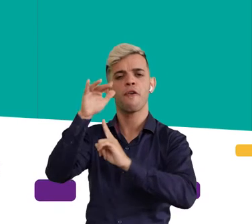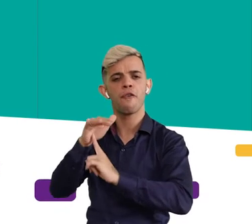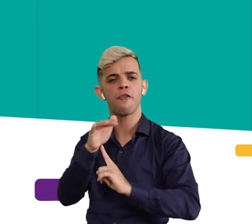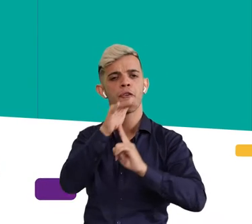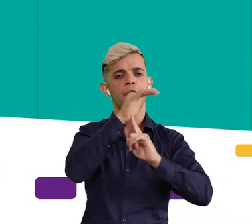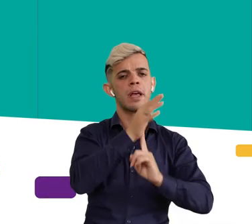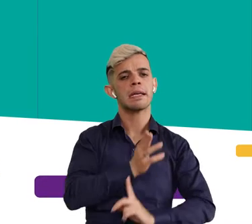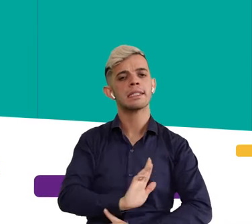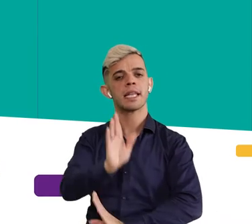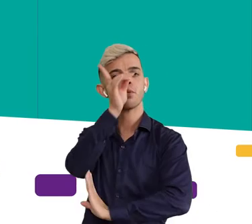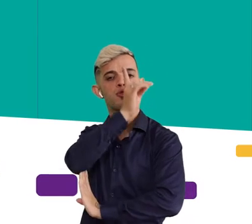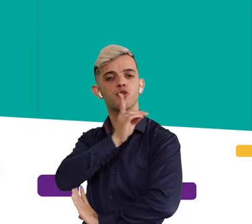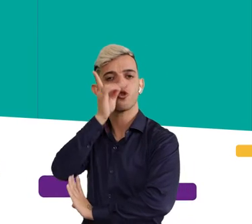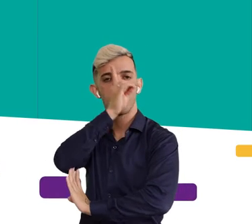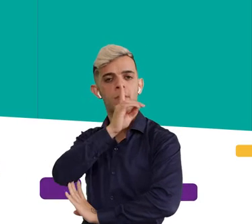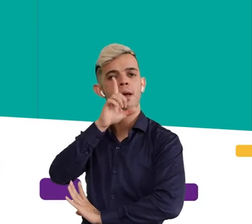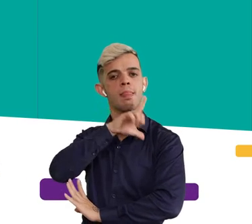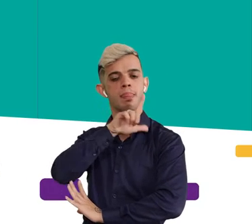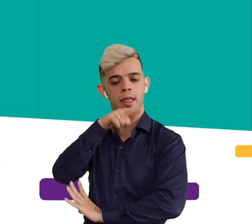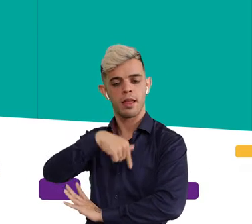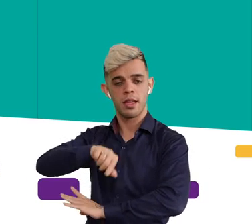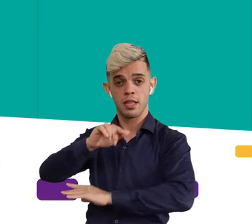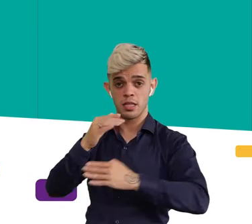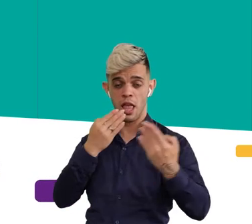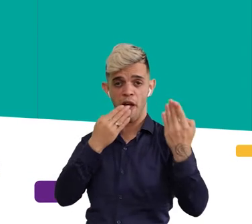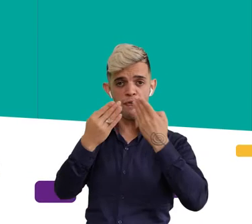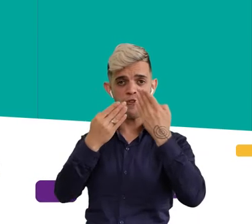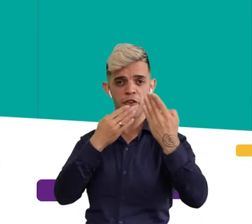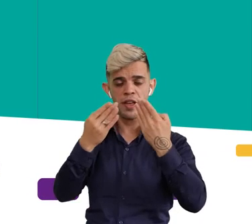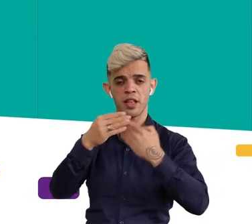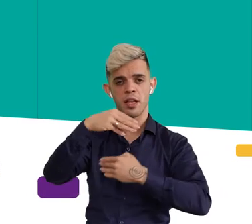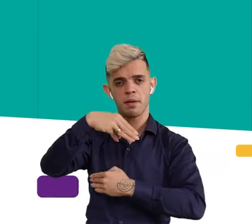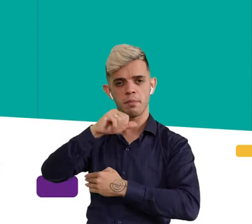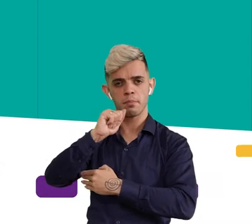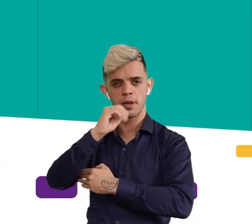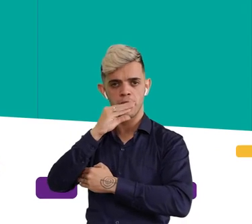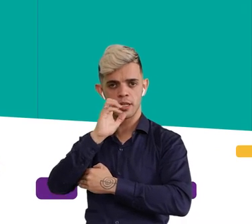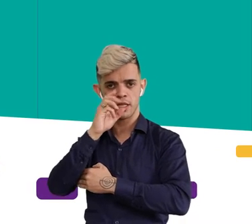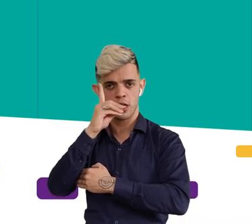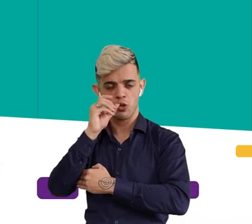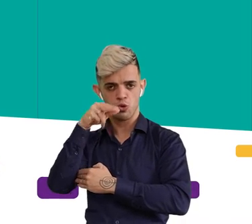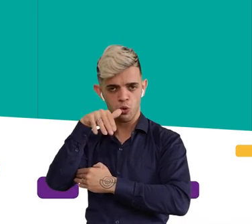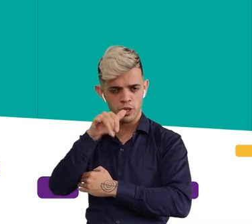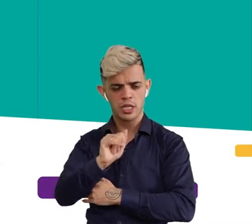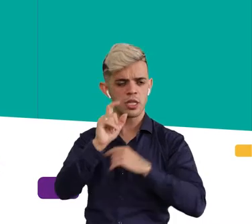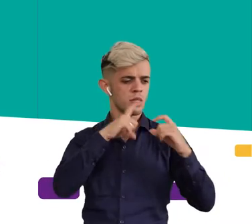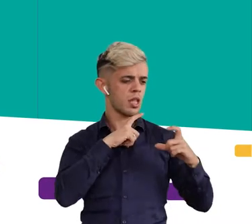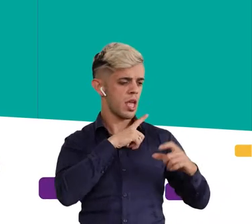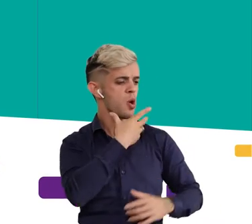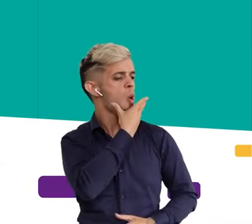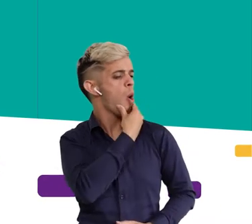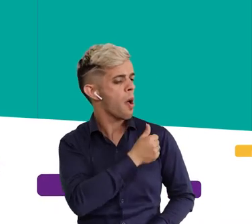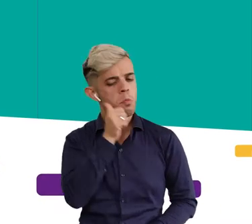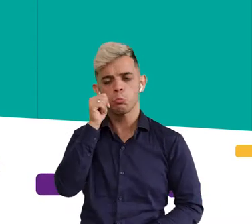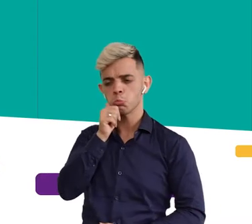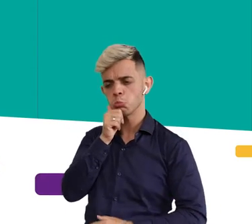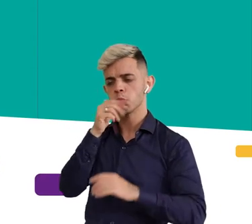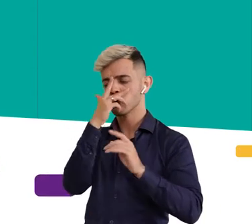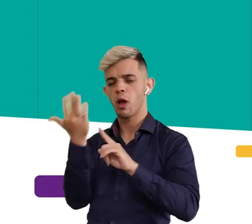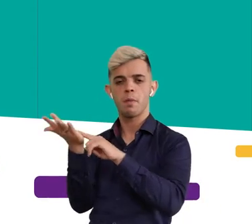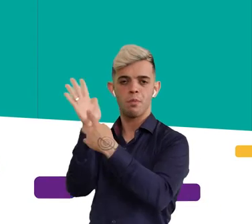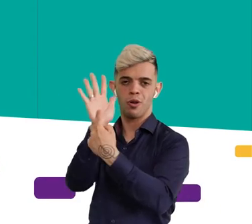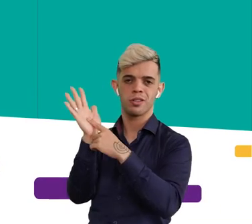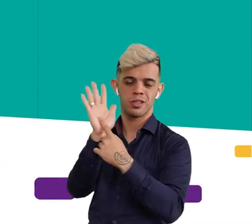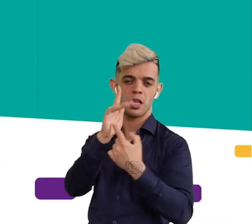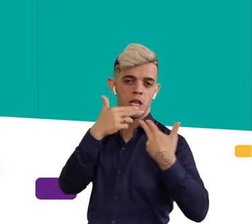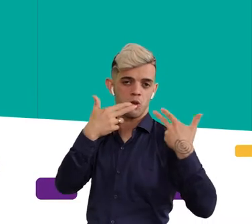Criamos a Multifeira, que acontece todos os domingos aqui na Avenida Macedônia, onde homens e